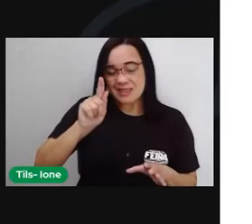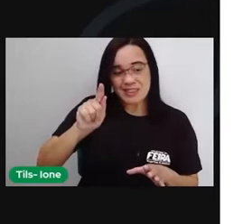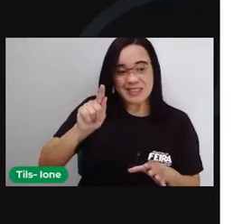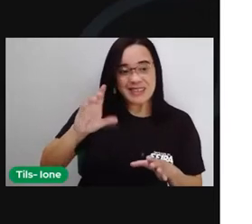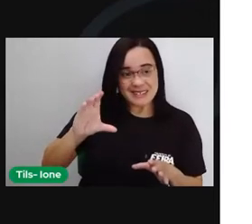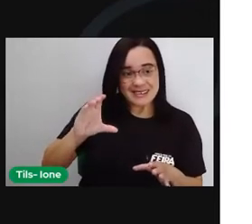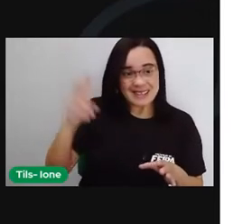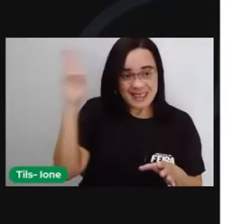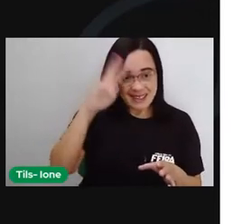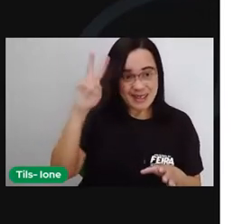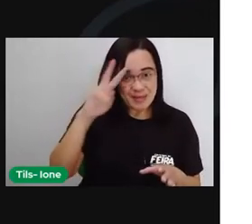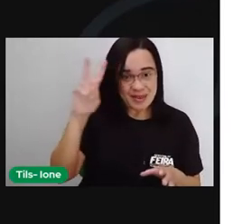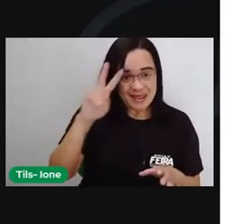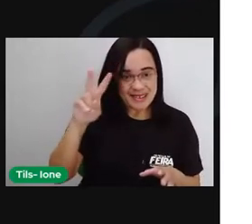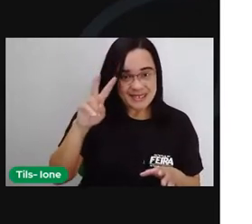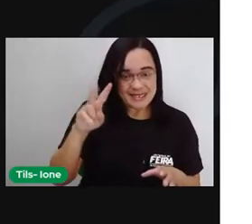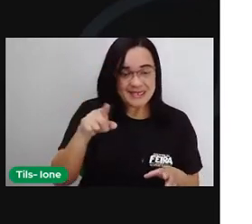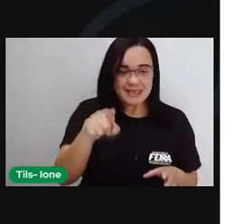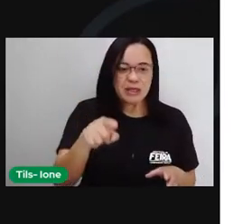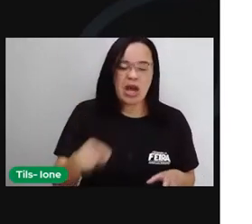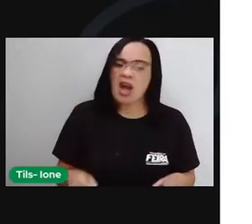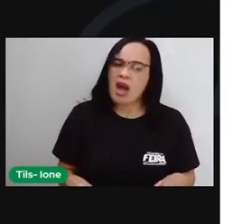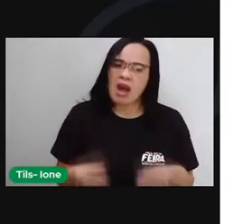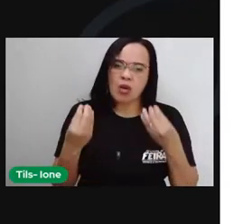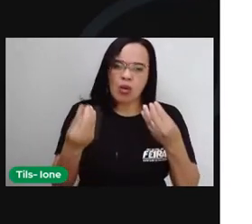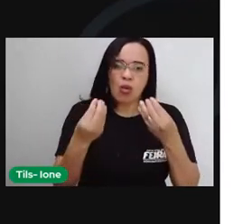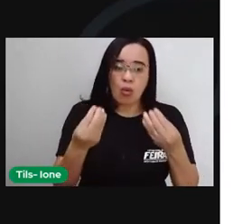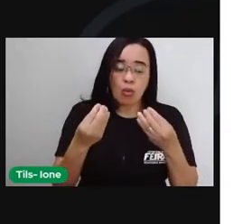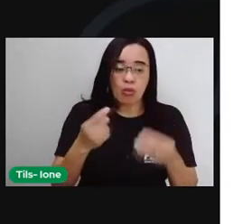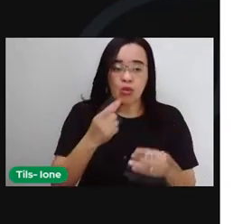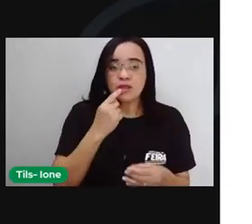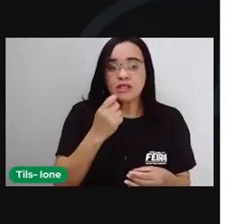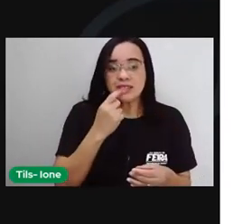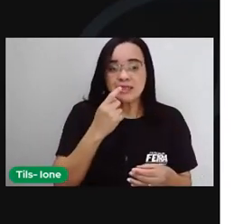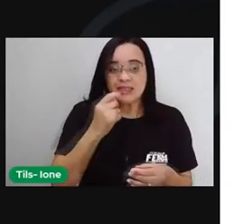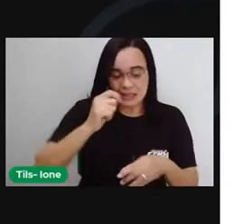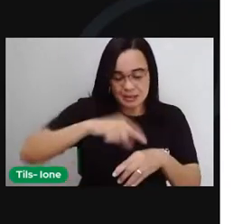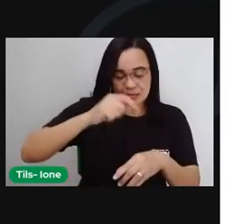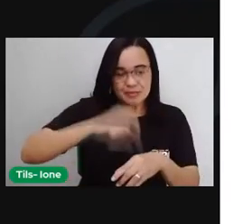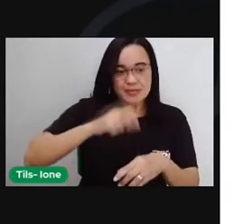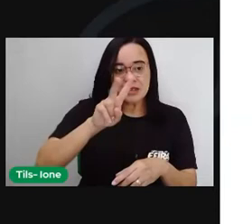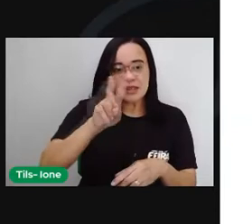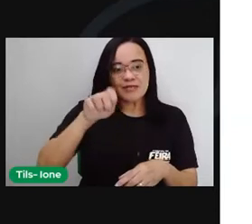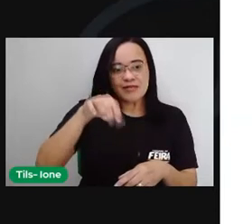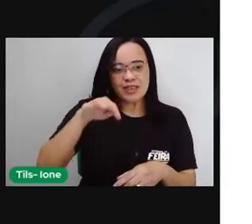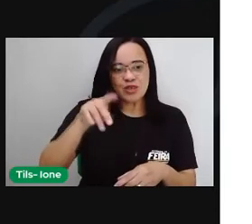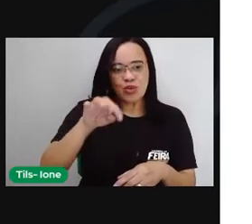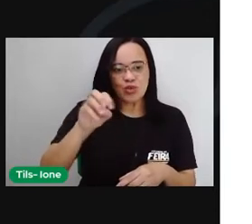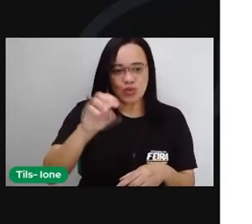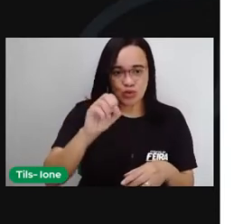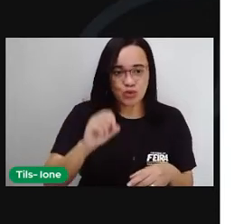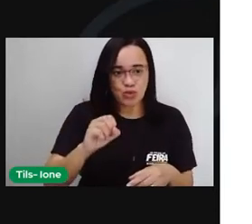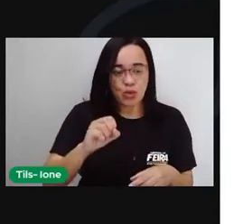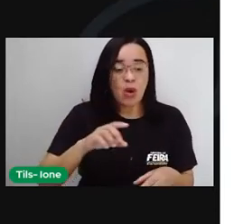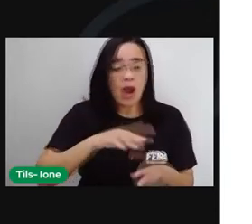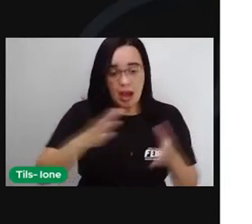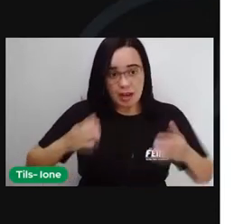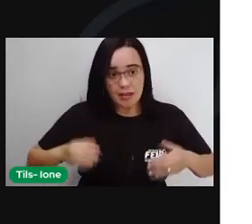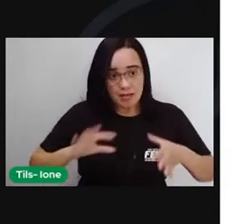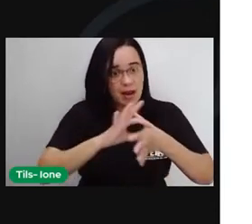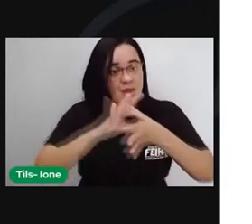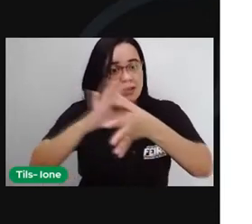é chamado de sangue venoso. Quando o sangue passa pelos pulmões, recebe oxigênio e